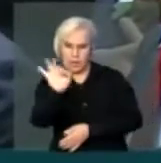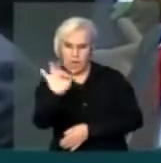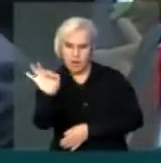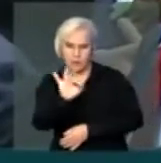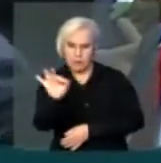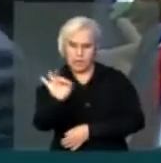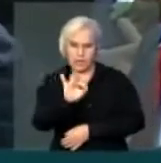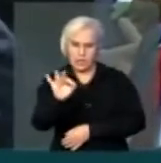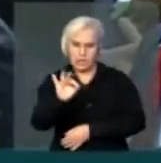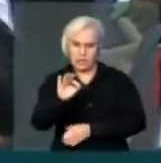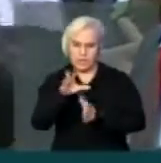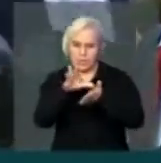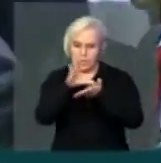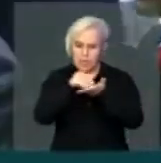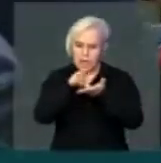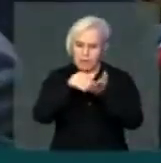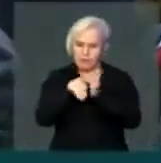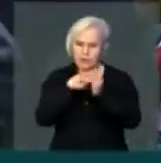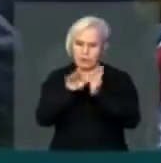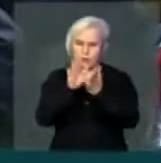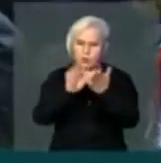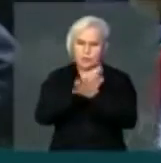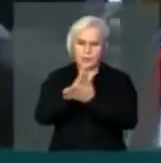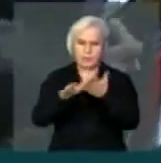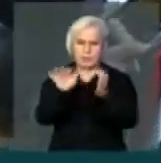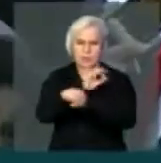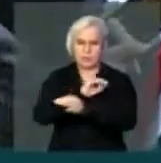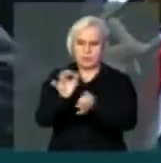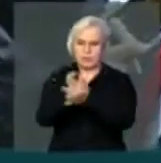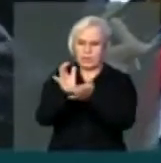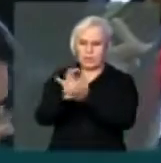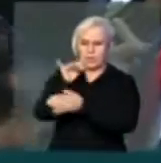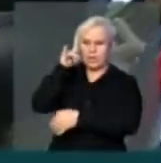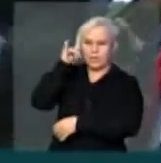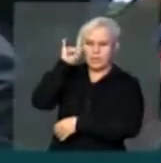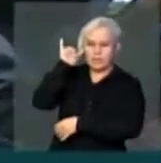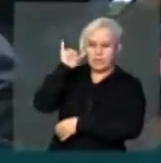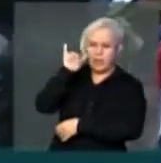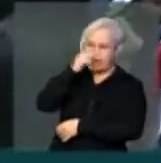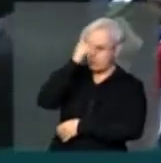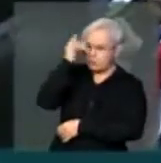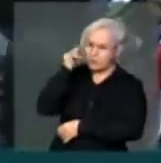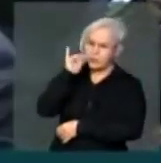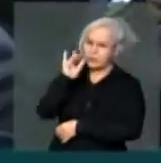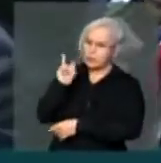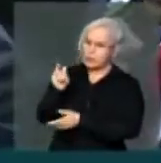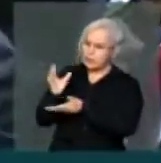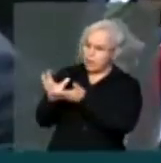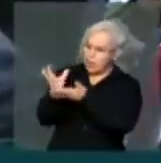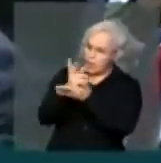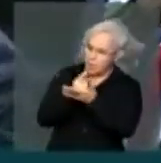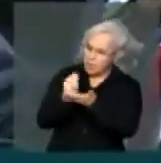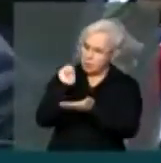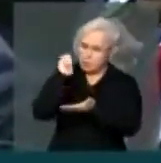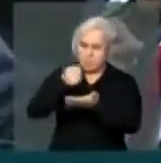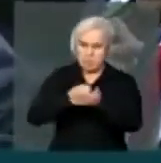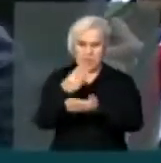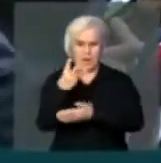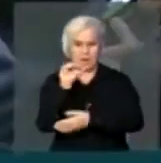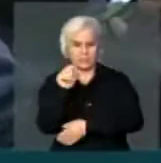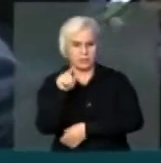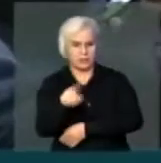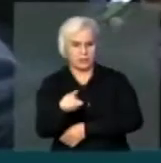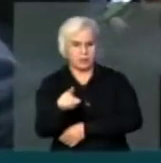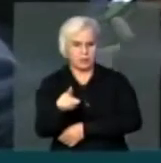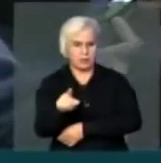há gravações de fazendeiros que falam da vaquinha para pagar esses 30 mil, que tisna, claro,